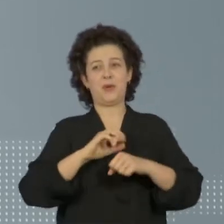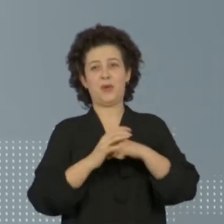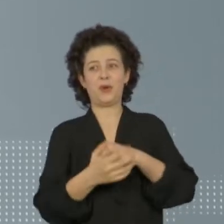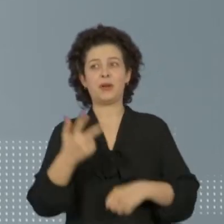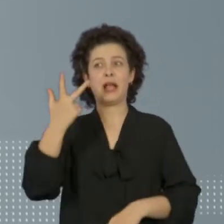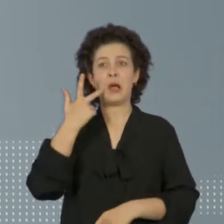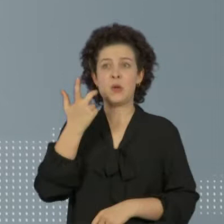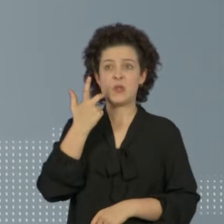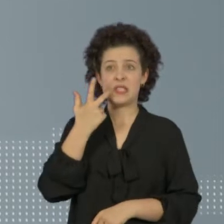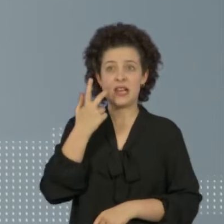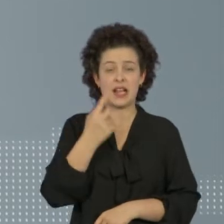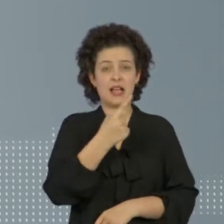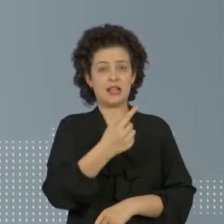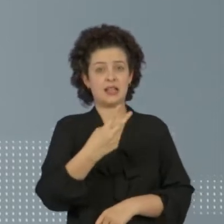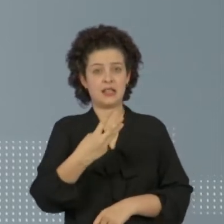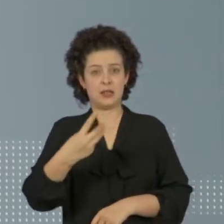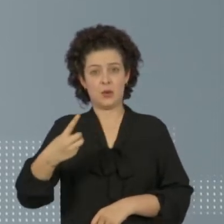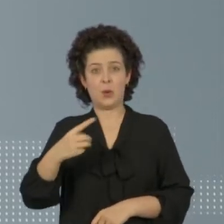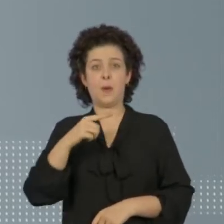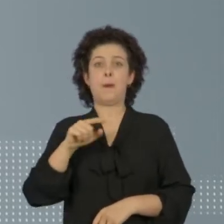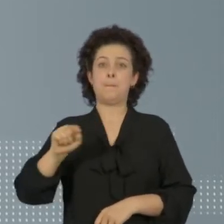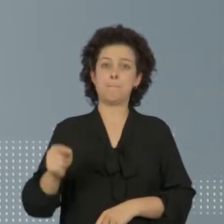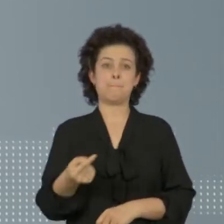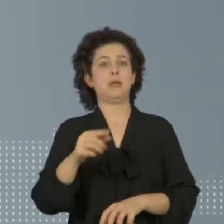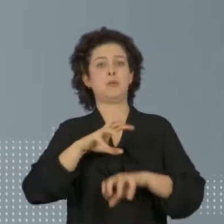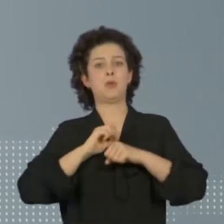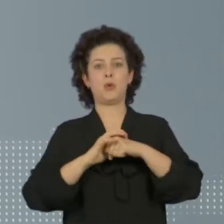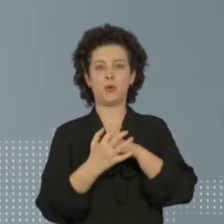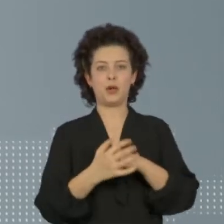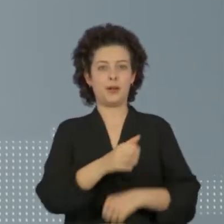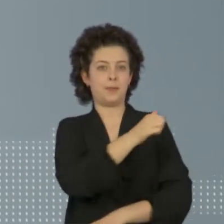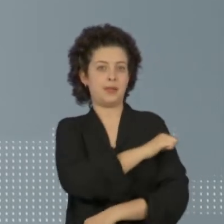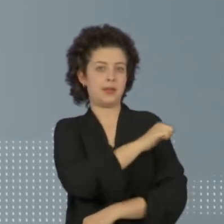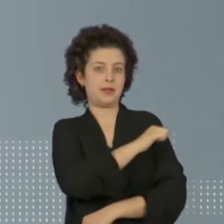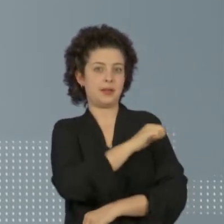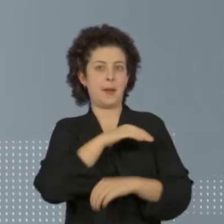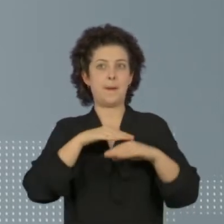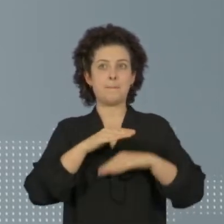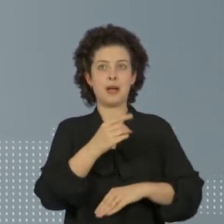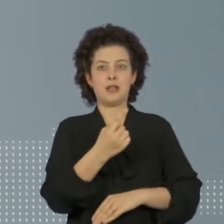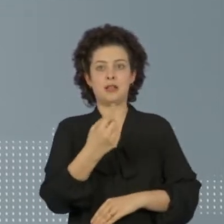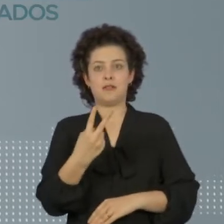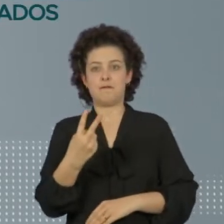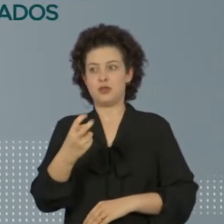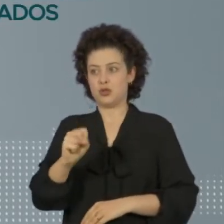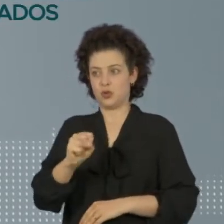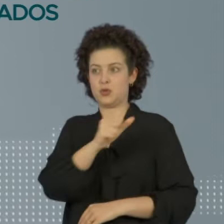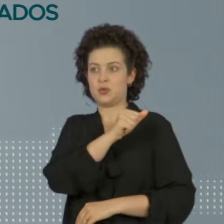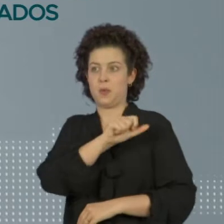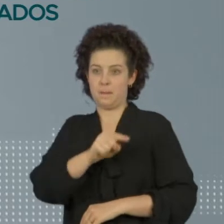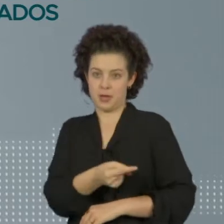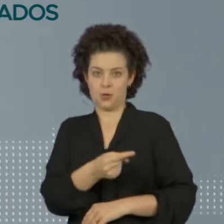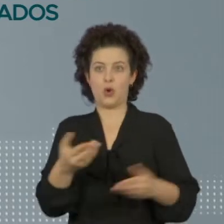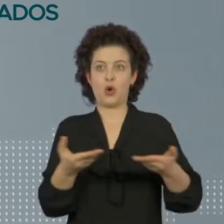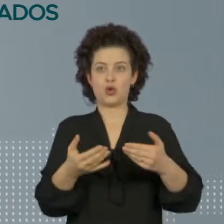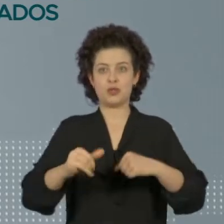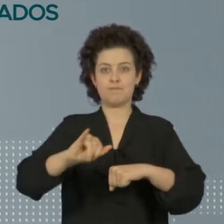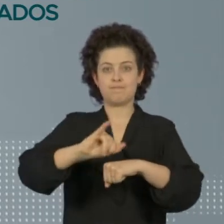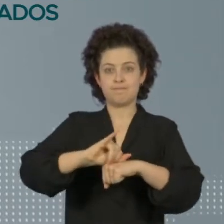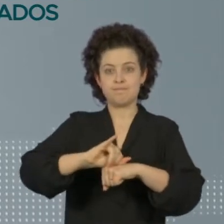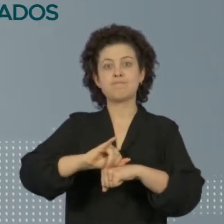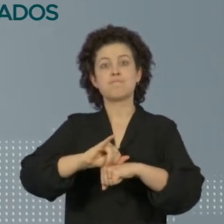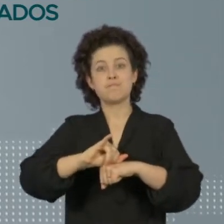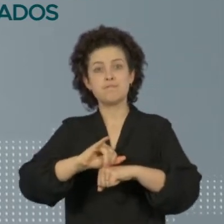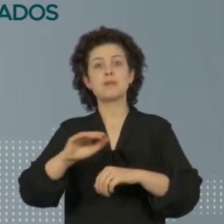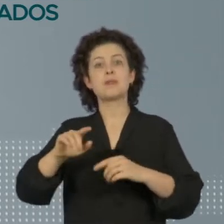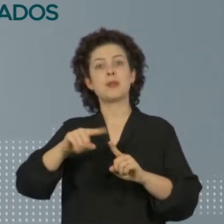tem exatamente 131 mil infectados. No Rio de Janeiro, são mais de 128 mil. A partir de hoje, a capital ganhou mais duas horas